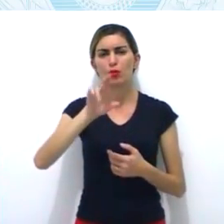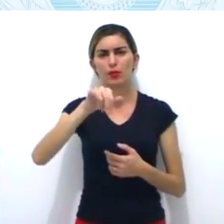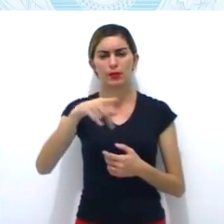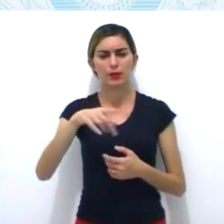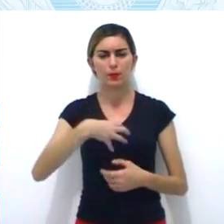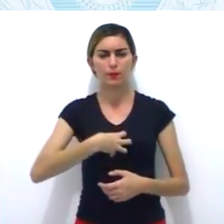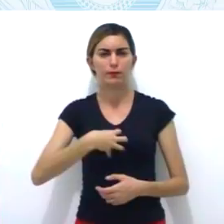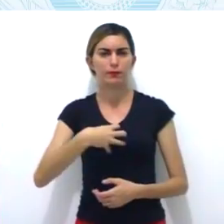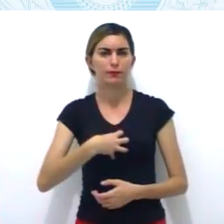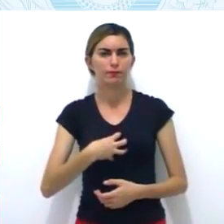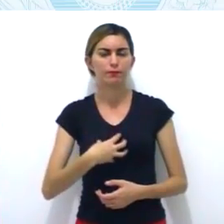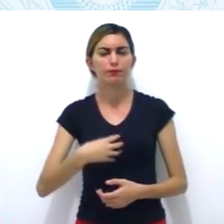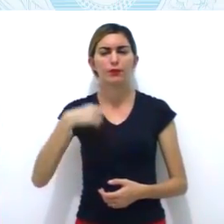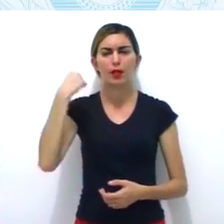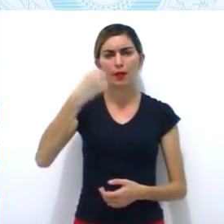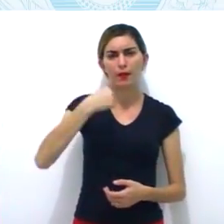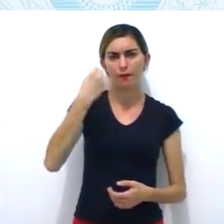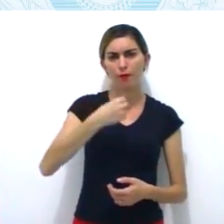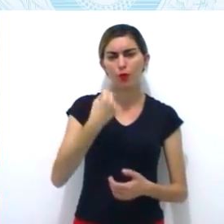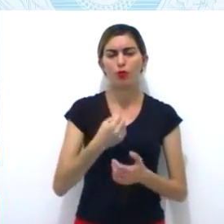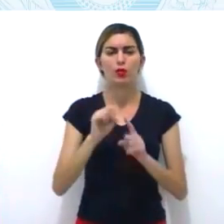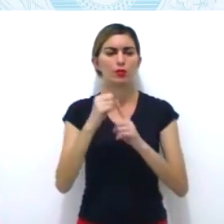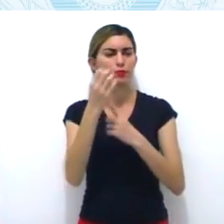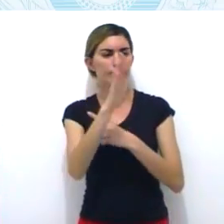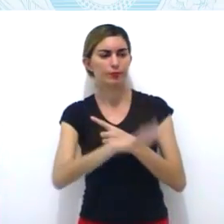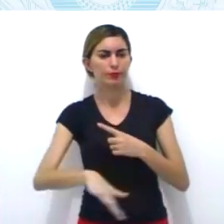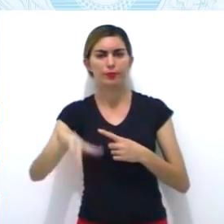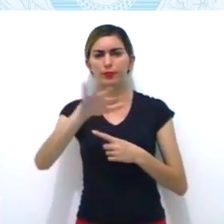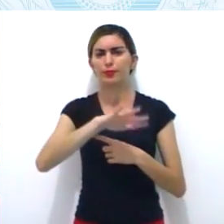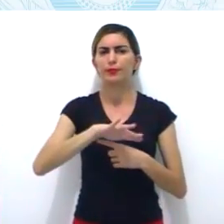na Bahia em 1798.